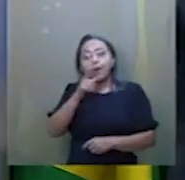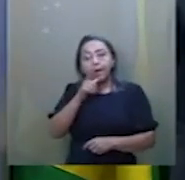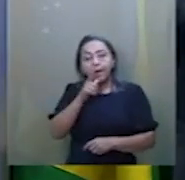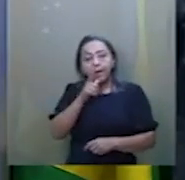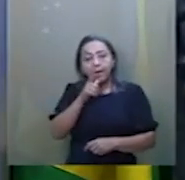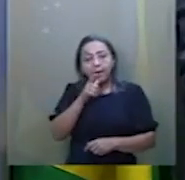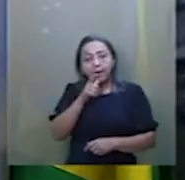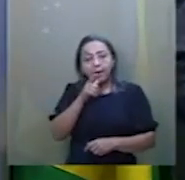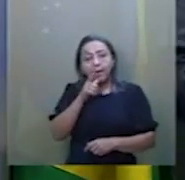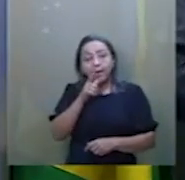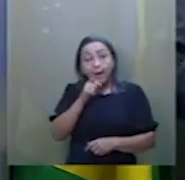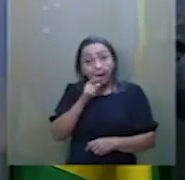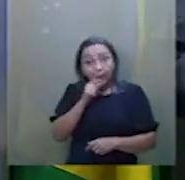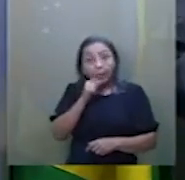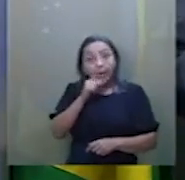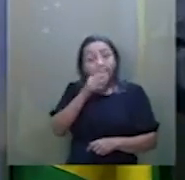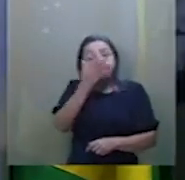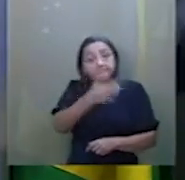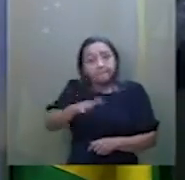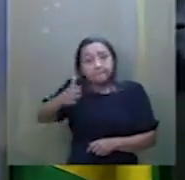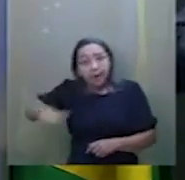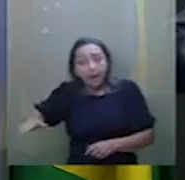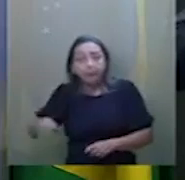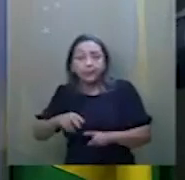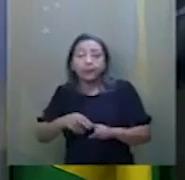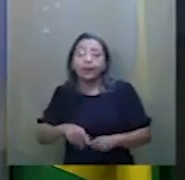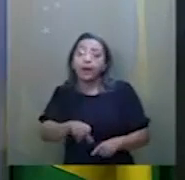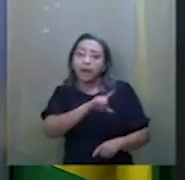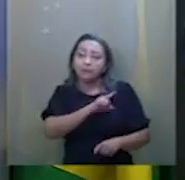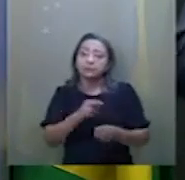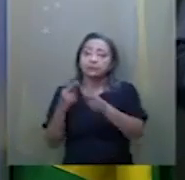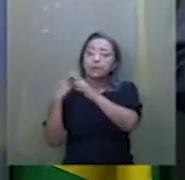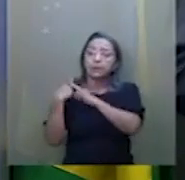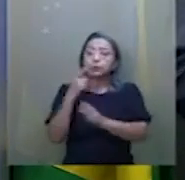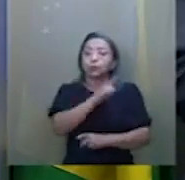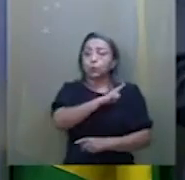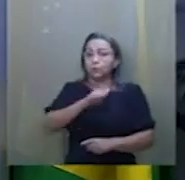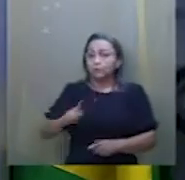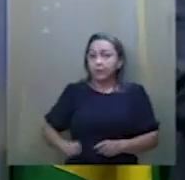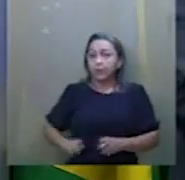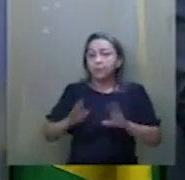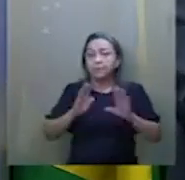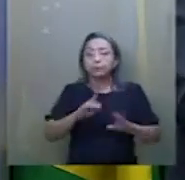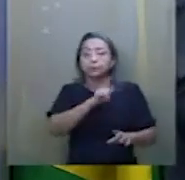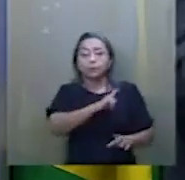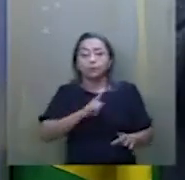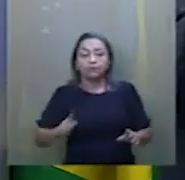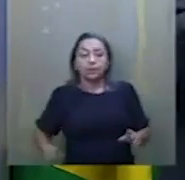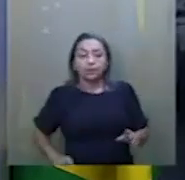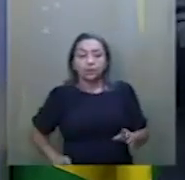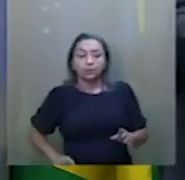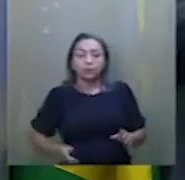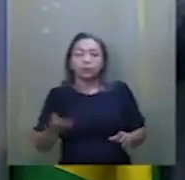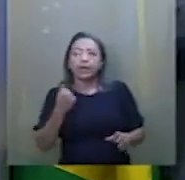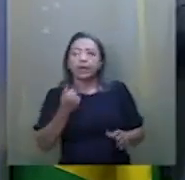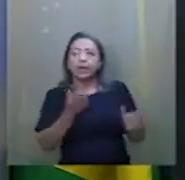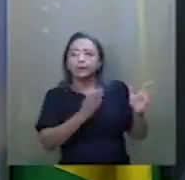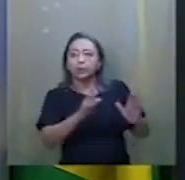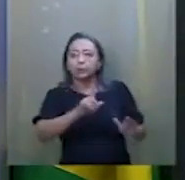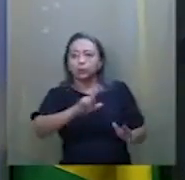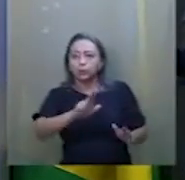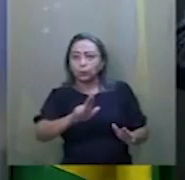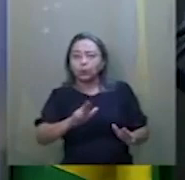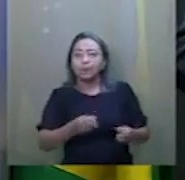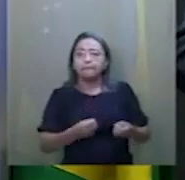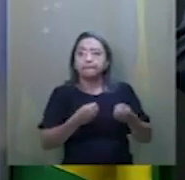marítimas. Portanto, antes era de responsabilidade do governo federal, mas o governo federal, no governo Lula, passou